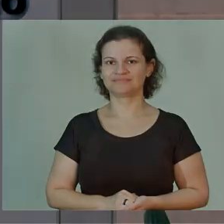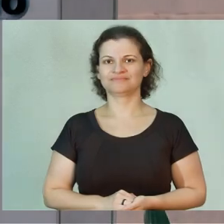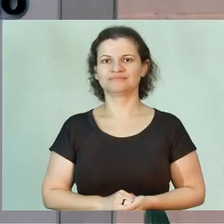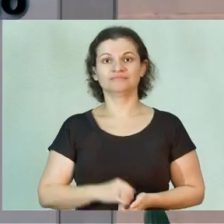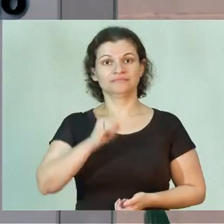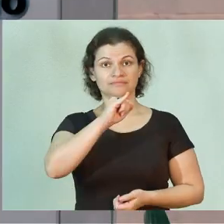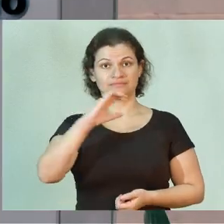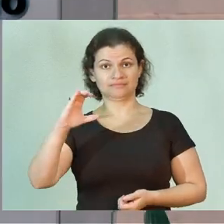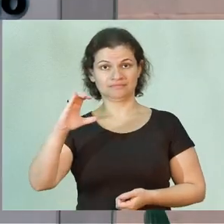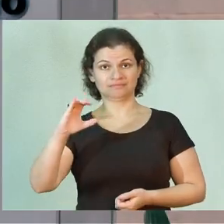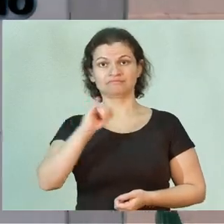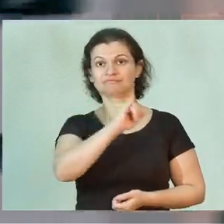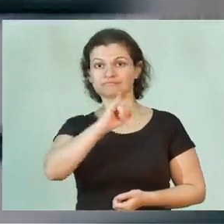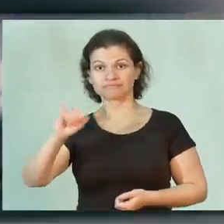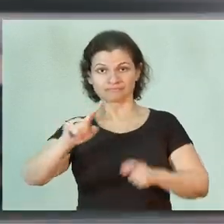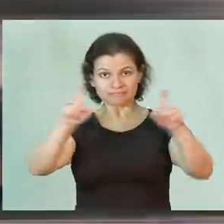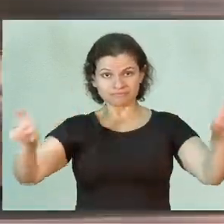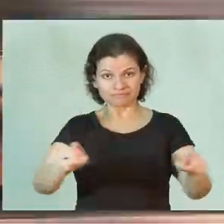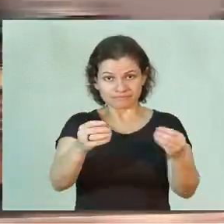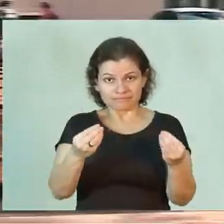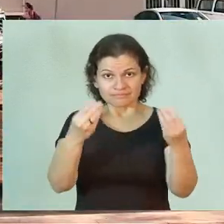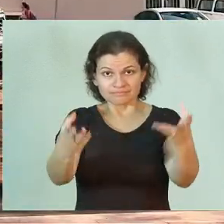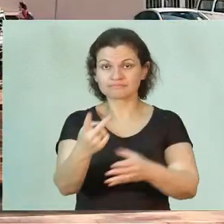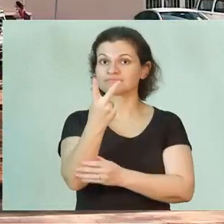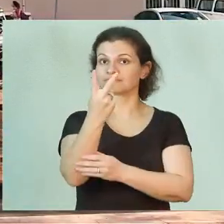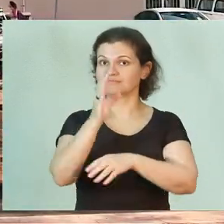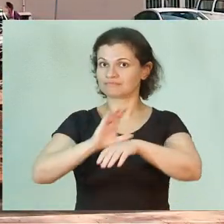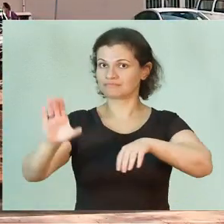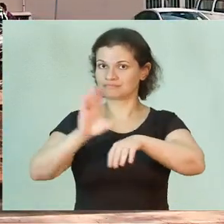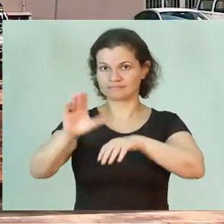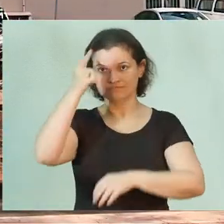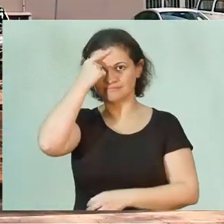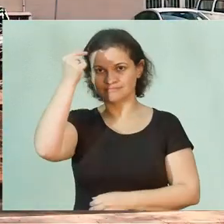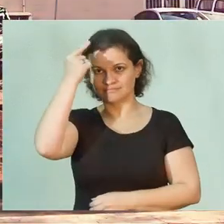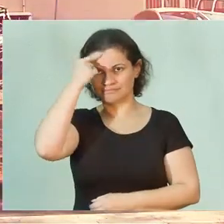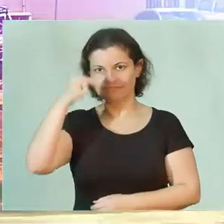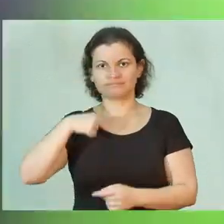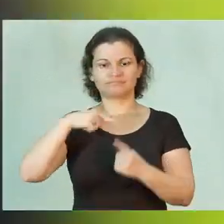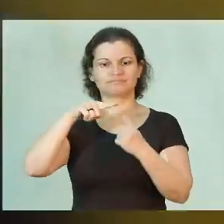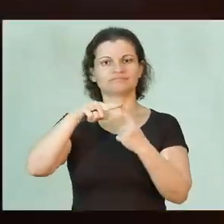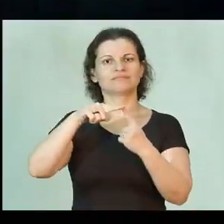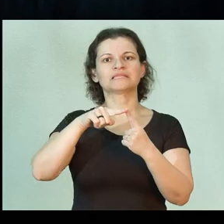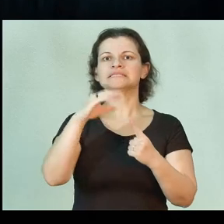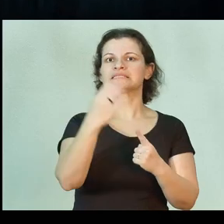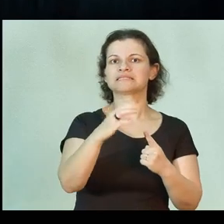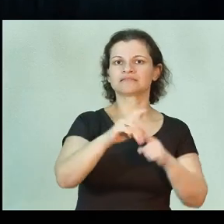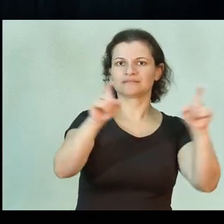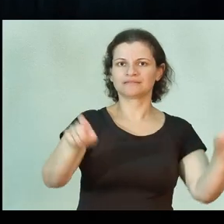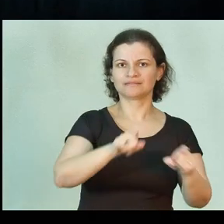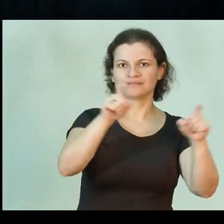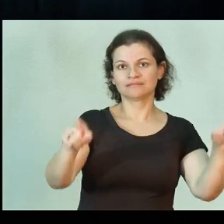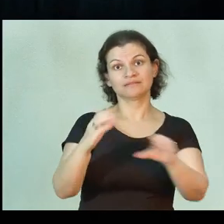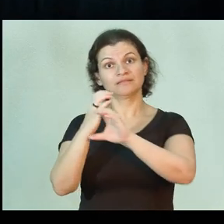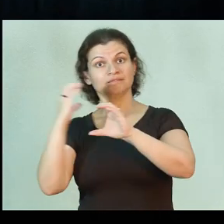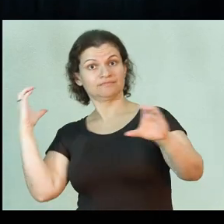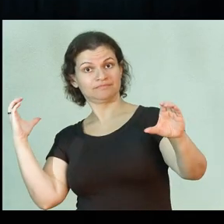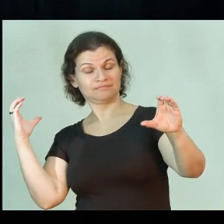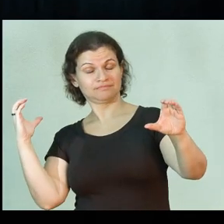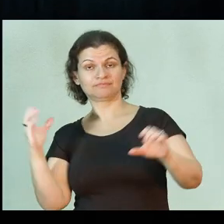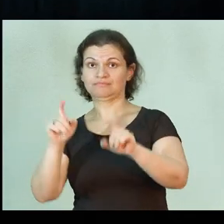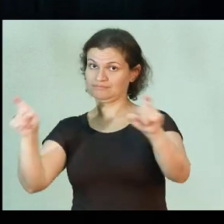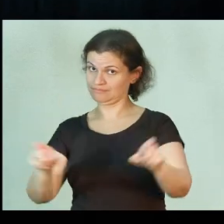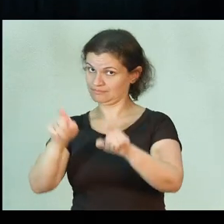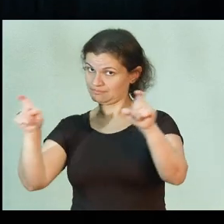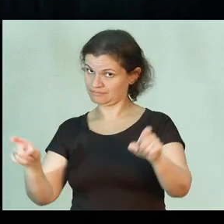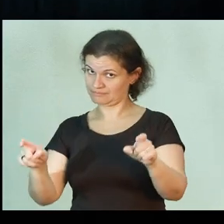O Instituto de Computação oferece dois cursos de graduação, o curso de Ciência da Computação e o curso de Engenharia da Computação.